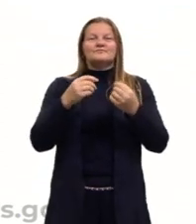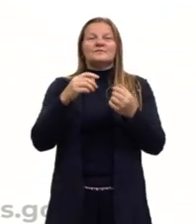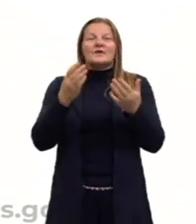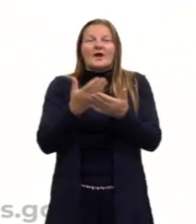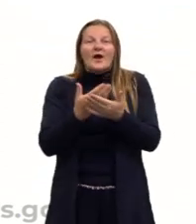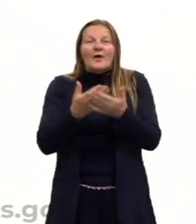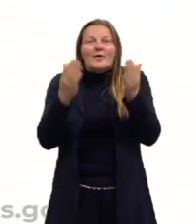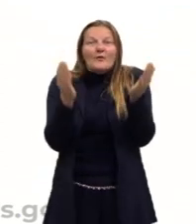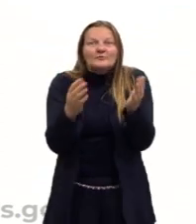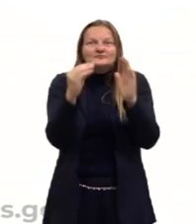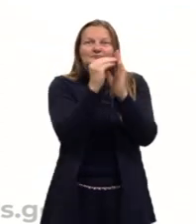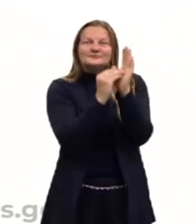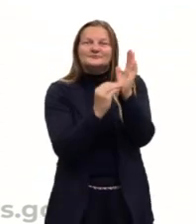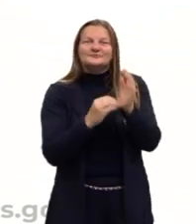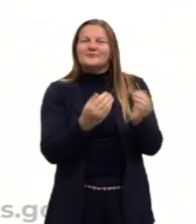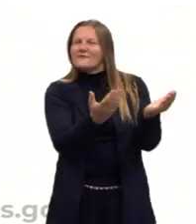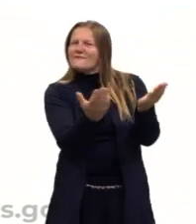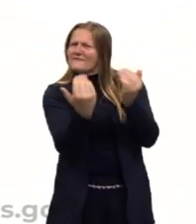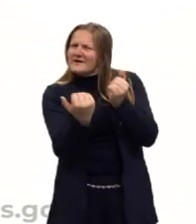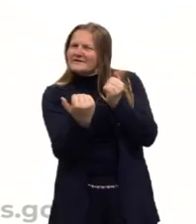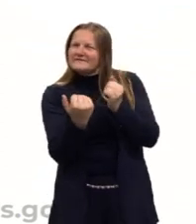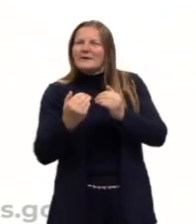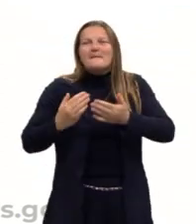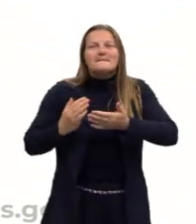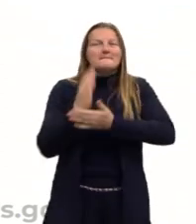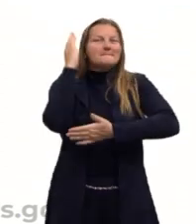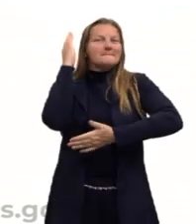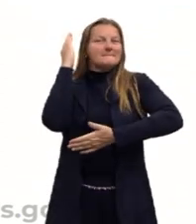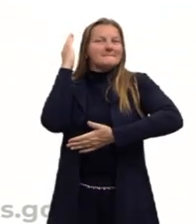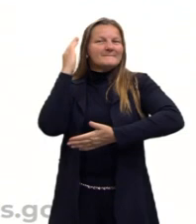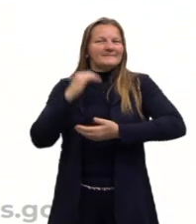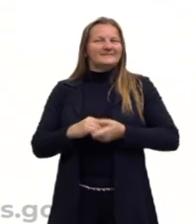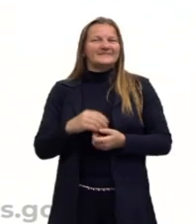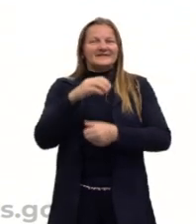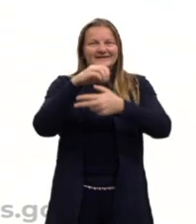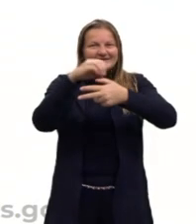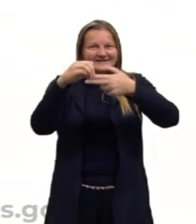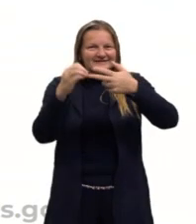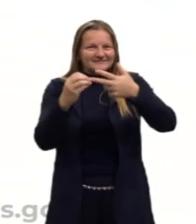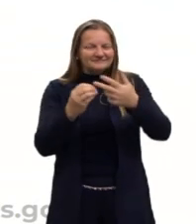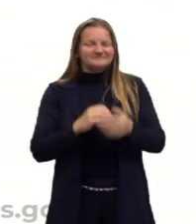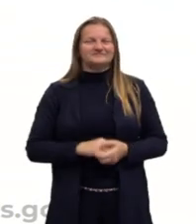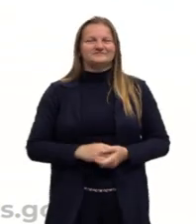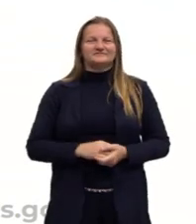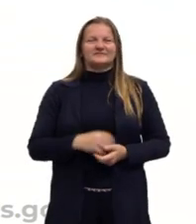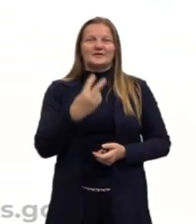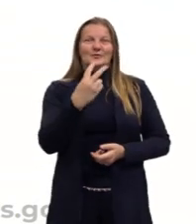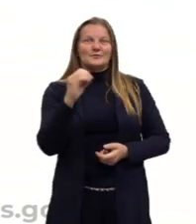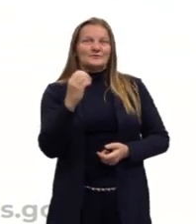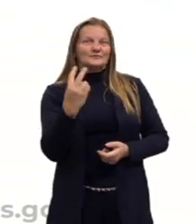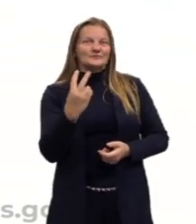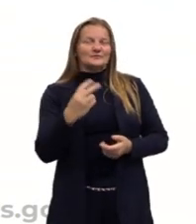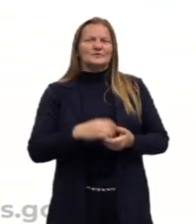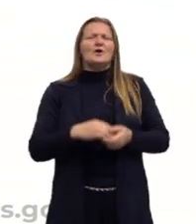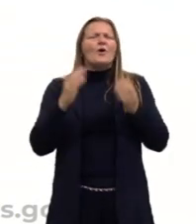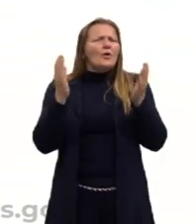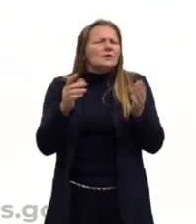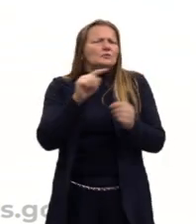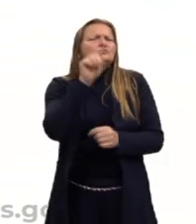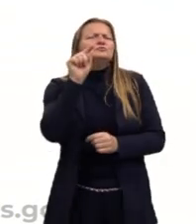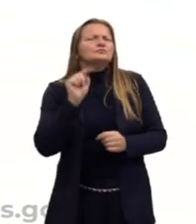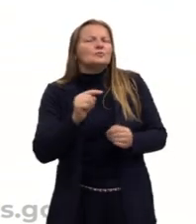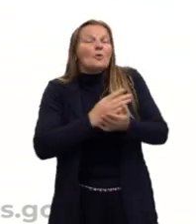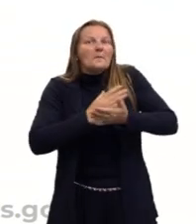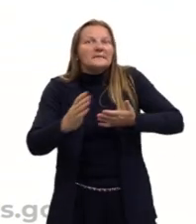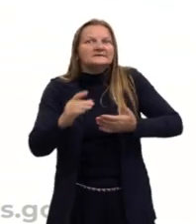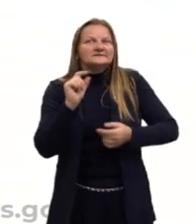aula de hoje, certo? Então vamos lá, te convido, partiu passar Enem 2022. Olha o problema da nossa aula